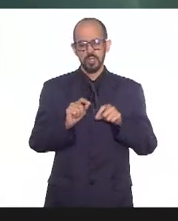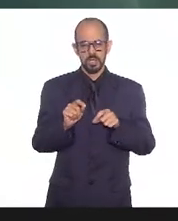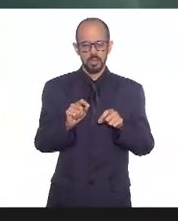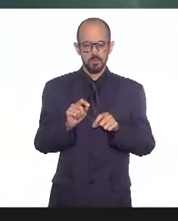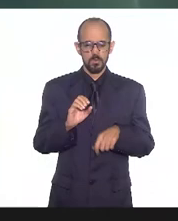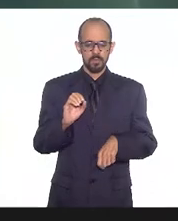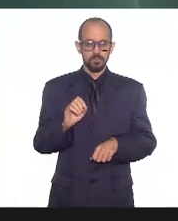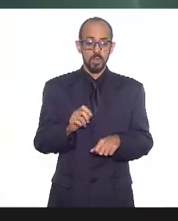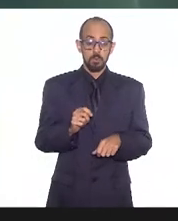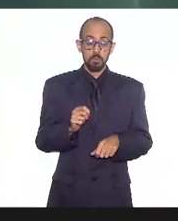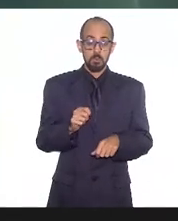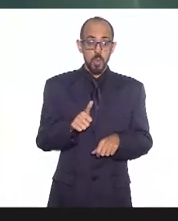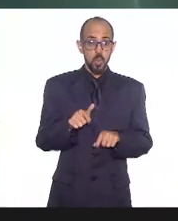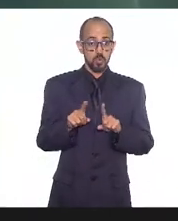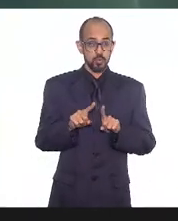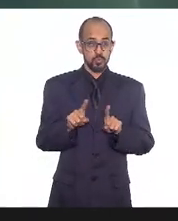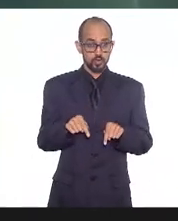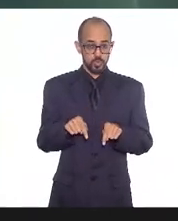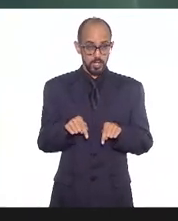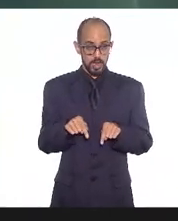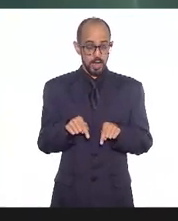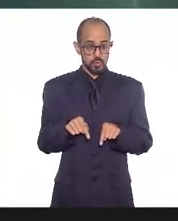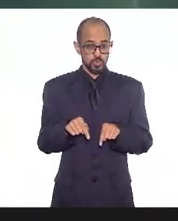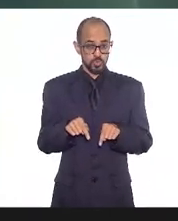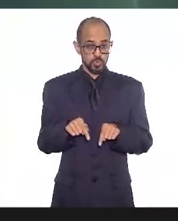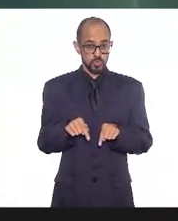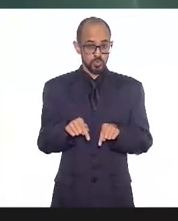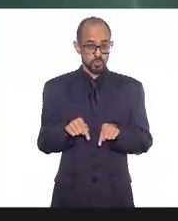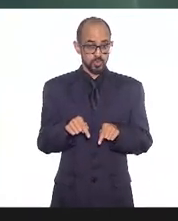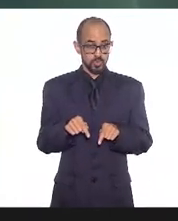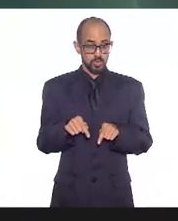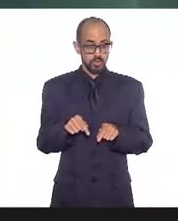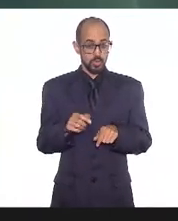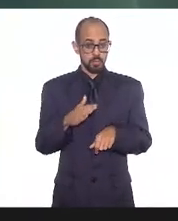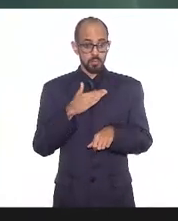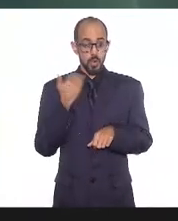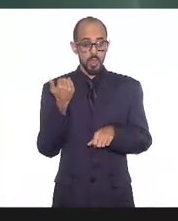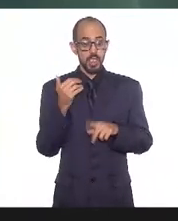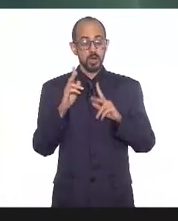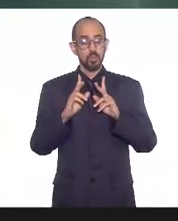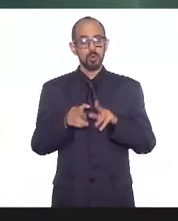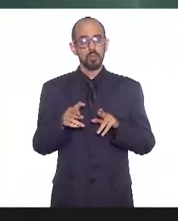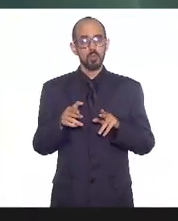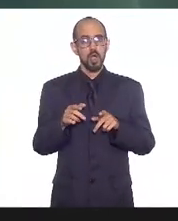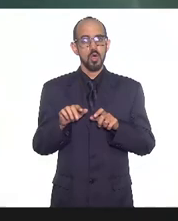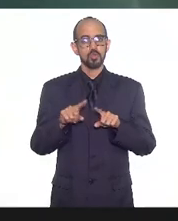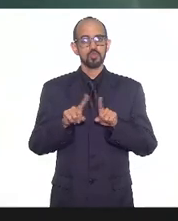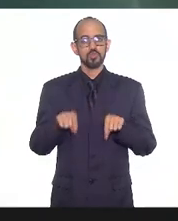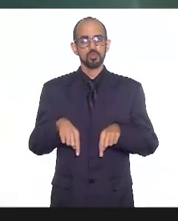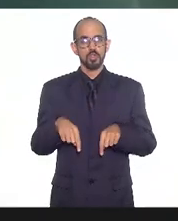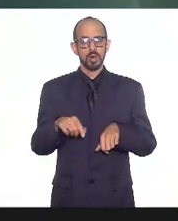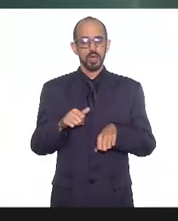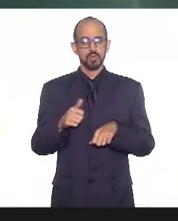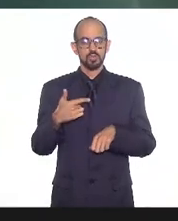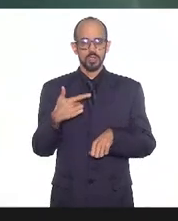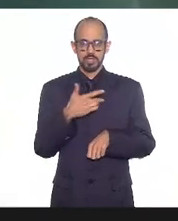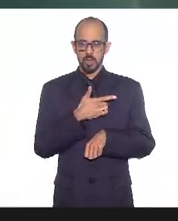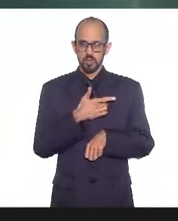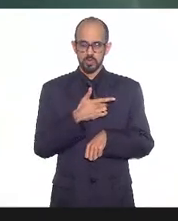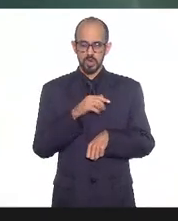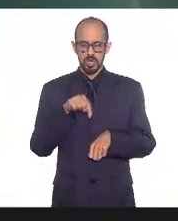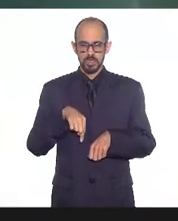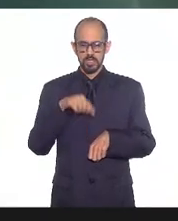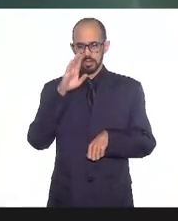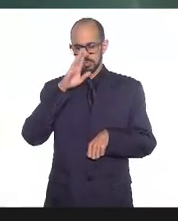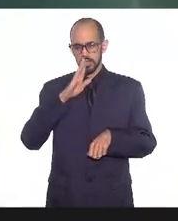poucos trabalhadores pagaram preço por essa doença como os trabalhadores da saúde aqui no Brasil foram em torno